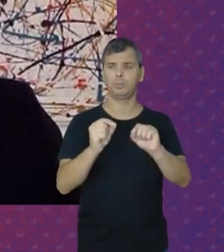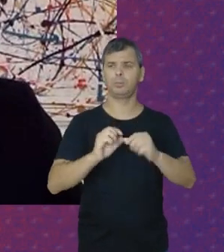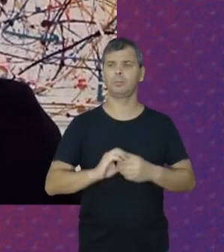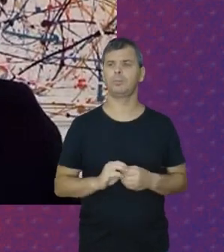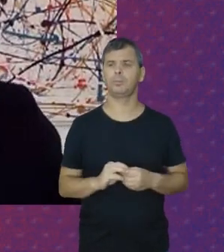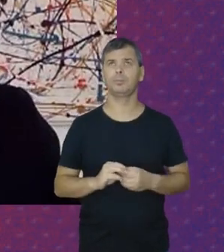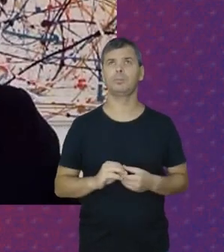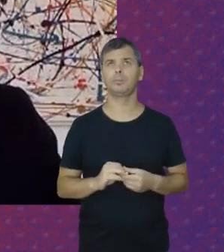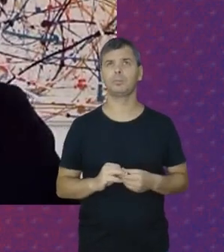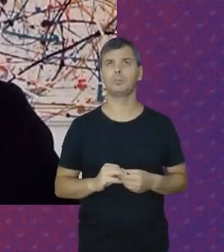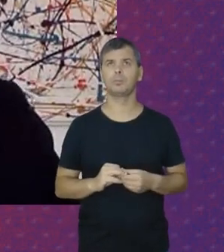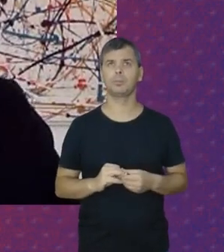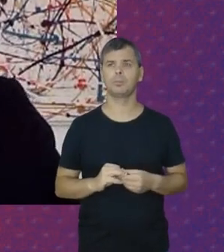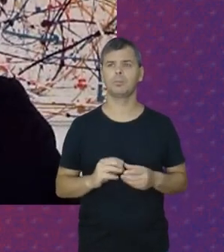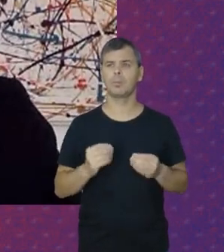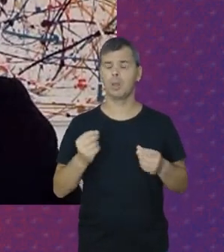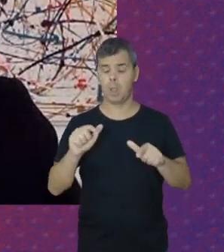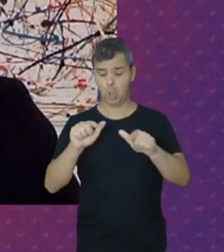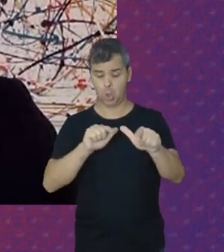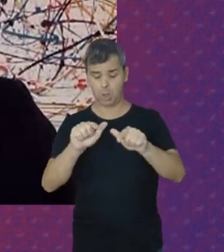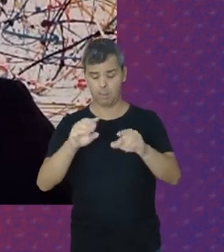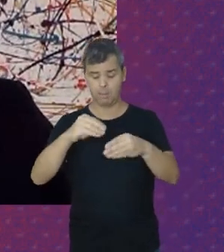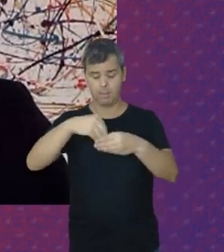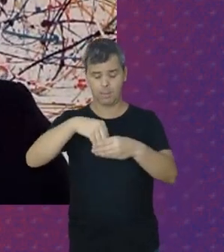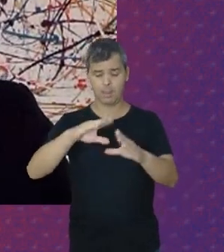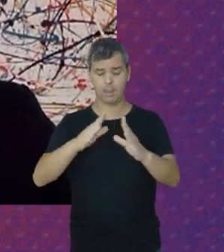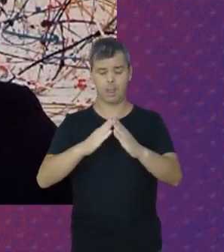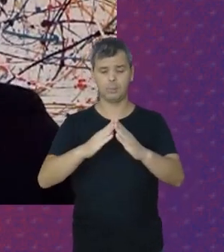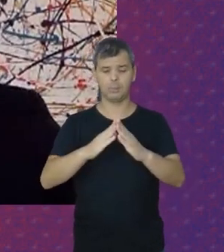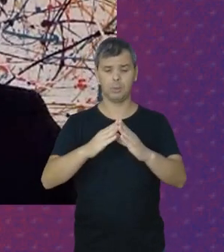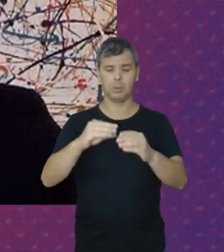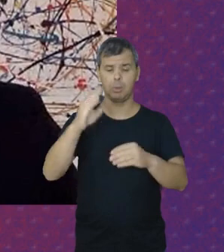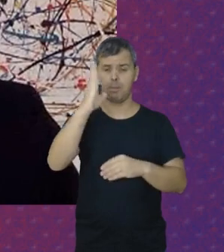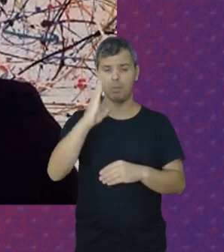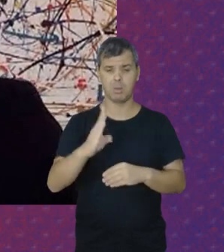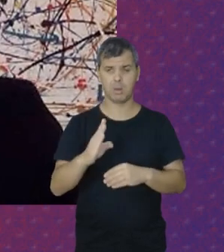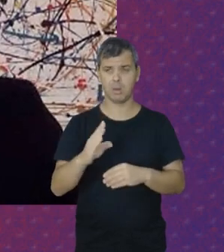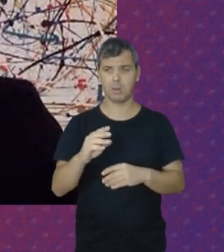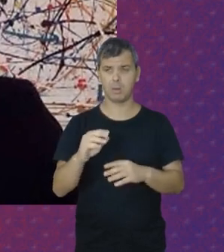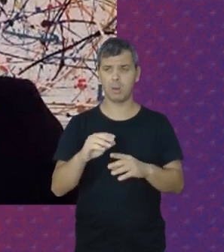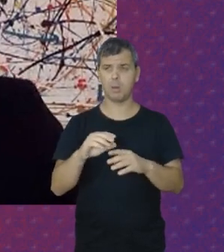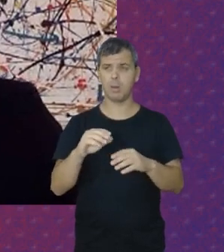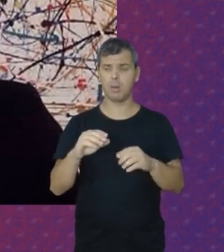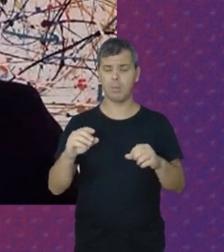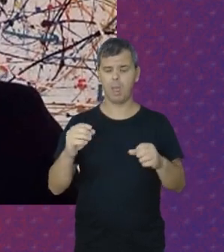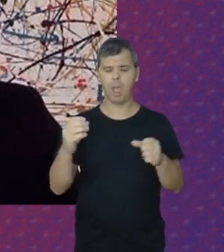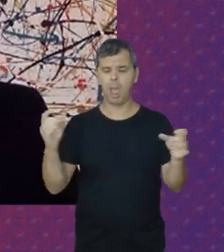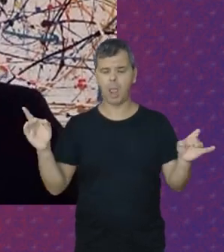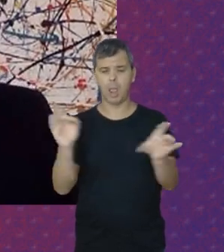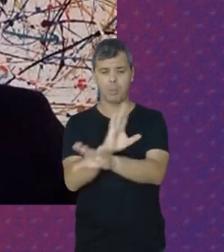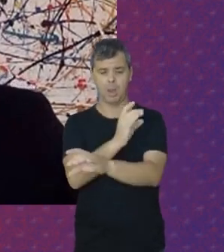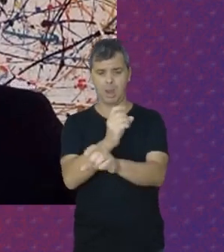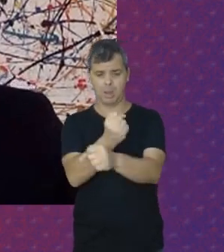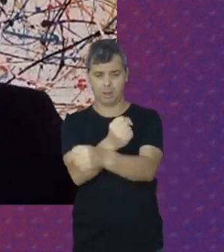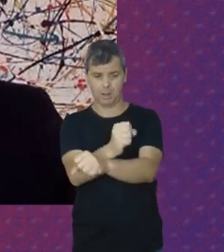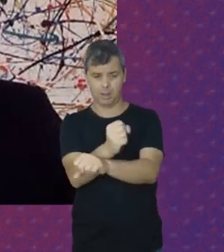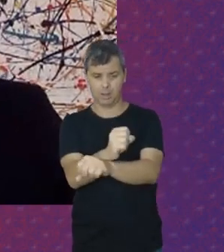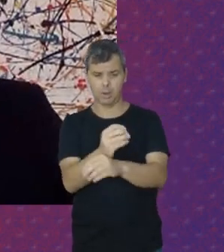O trabalho doméstico Em nosso país No pós-abolição Ele